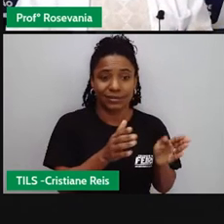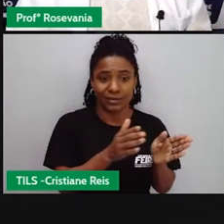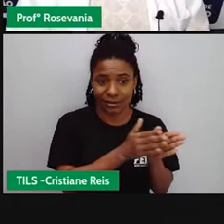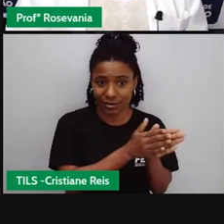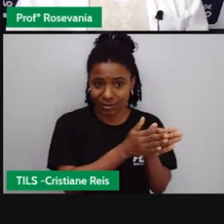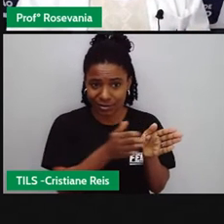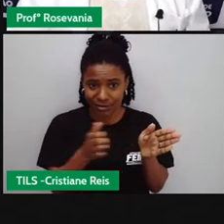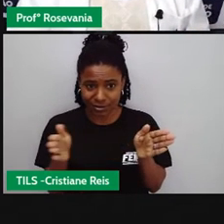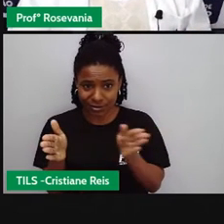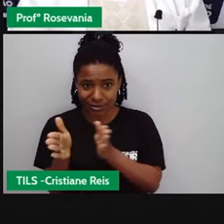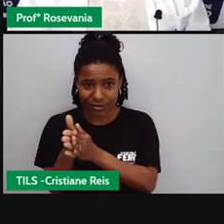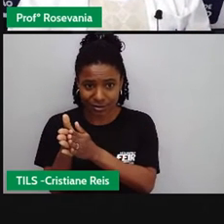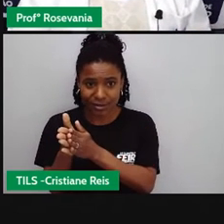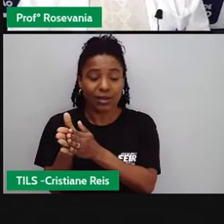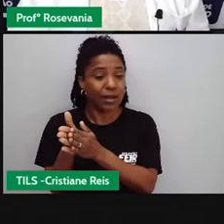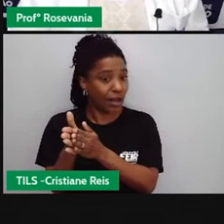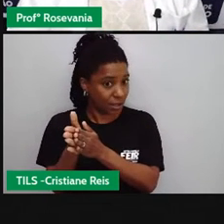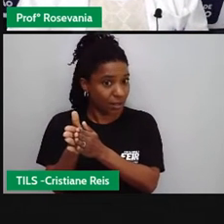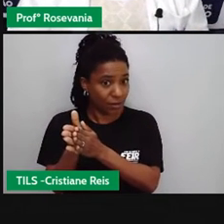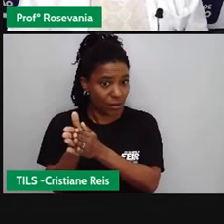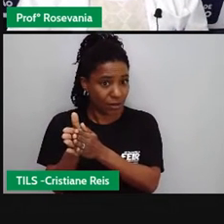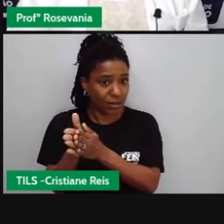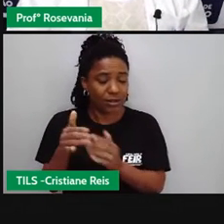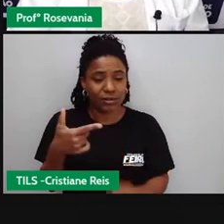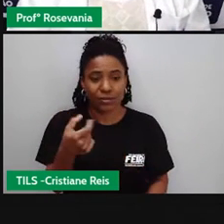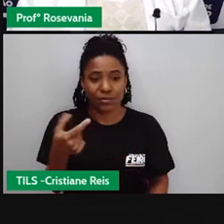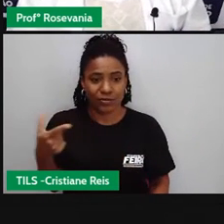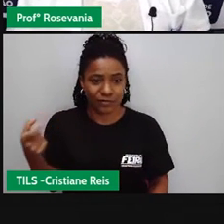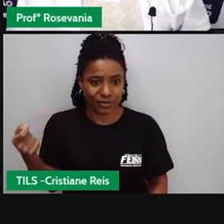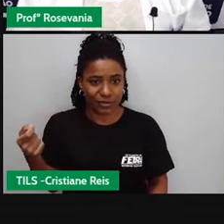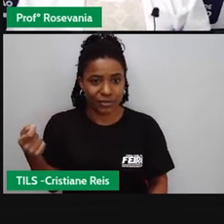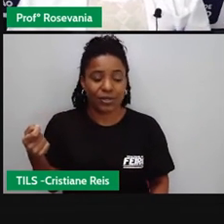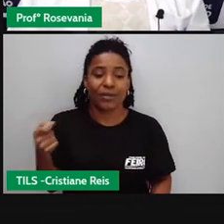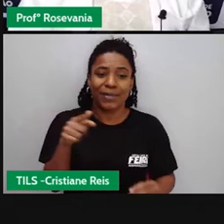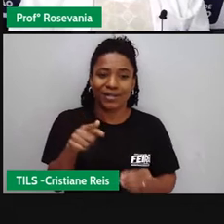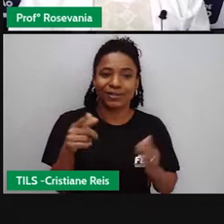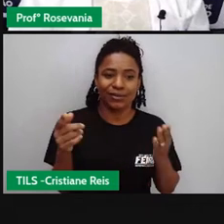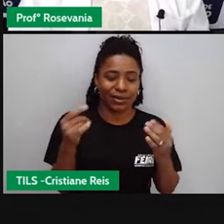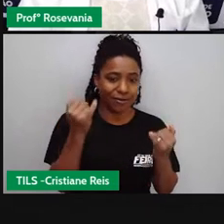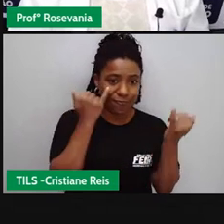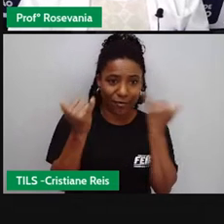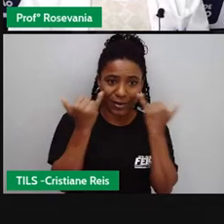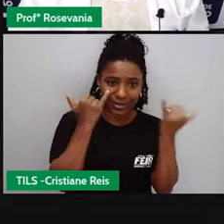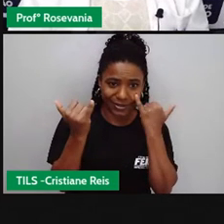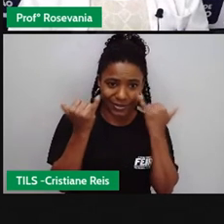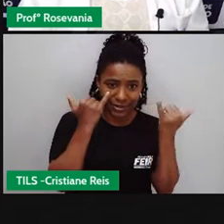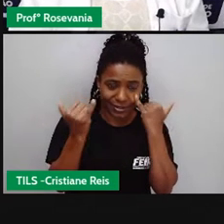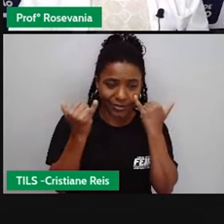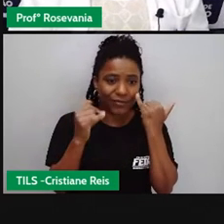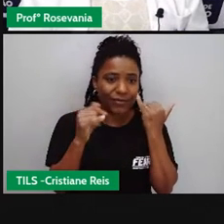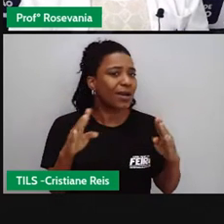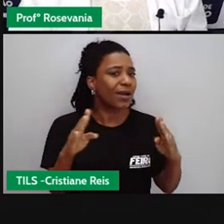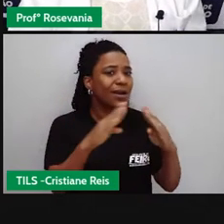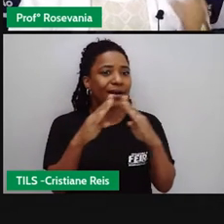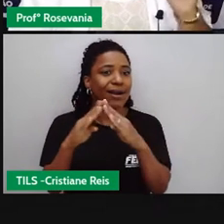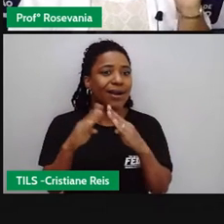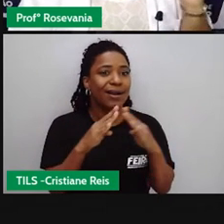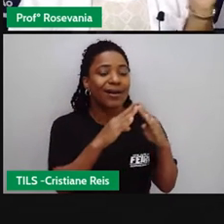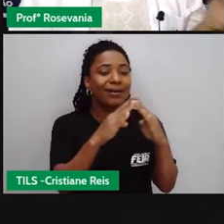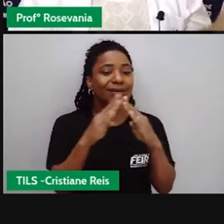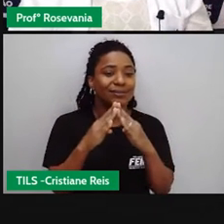a gente vai ter uma diferença muito grande com relação a isso, né. Então, percentual de domicílios com acesso à internet segundo